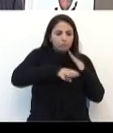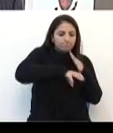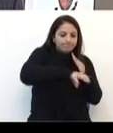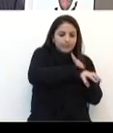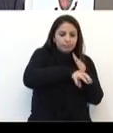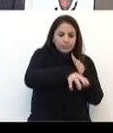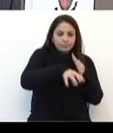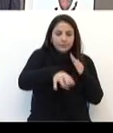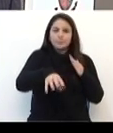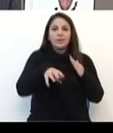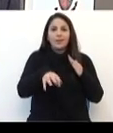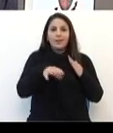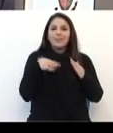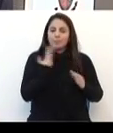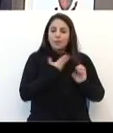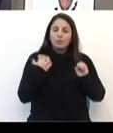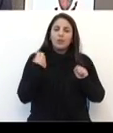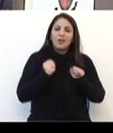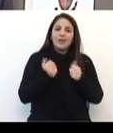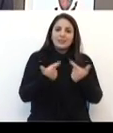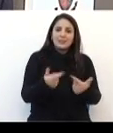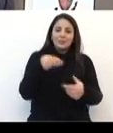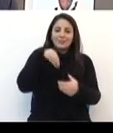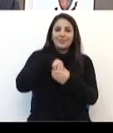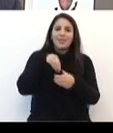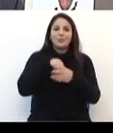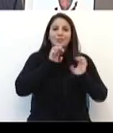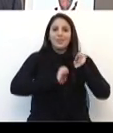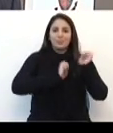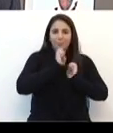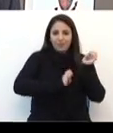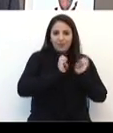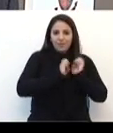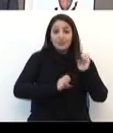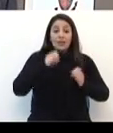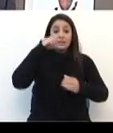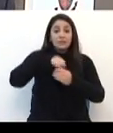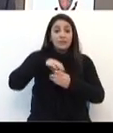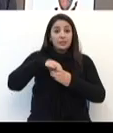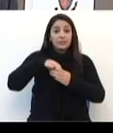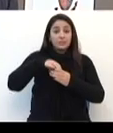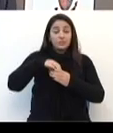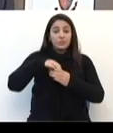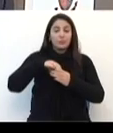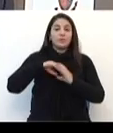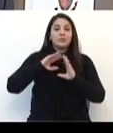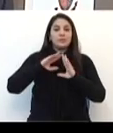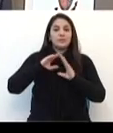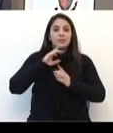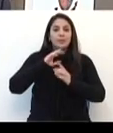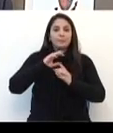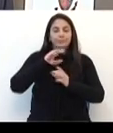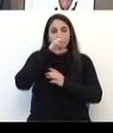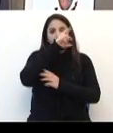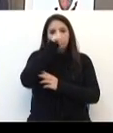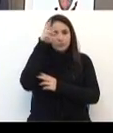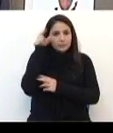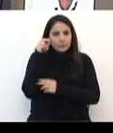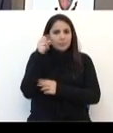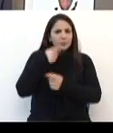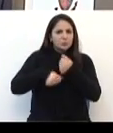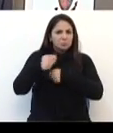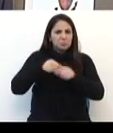nossos resíduos, até as atitudes nossas dentro das nossas empresas, dentro da administração pública, dentro das